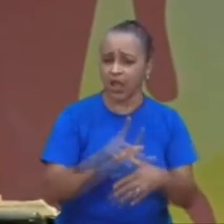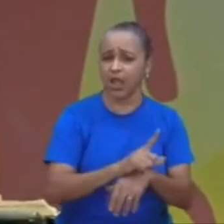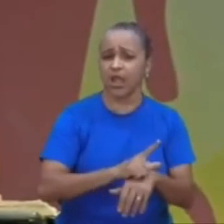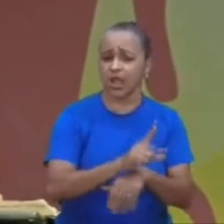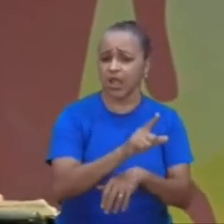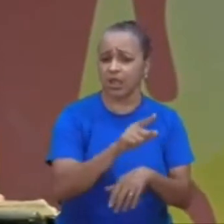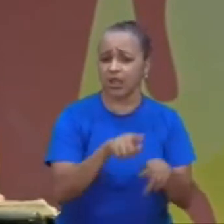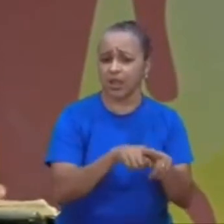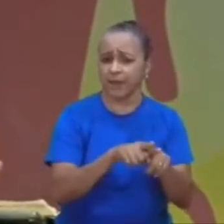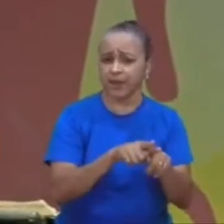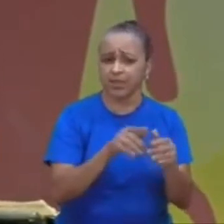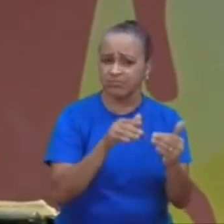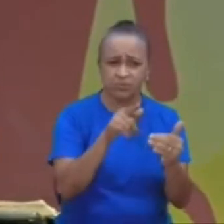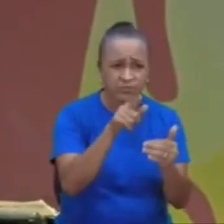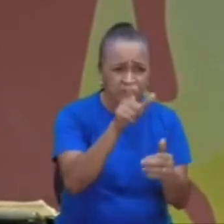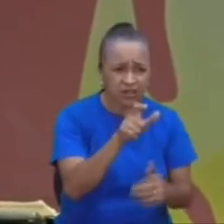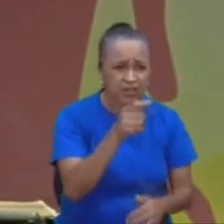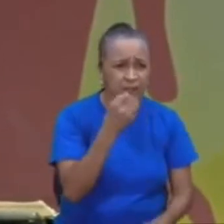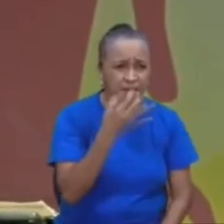que não estavam bem com Deus,